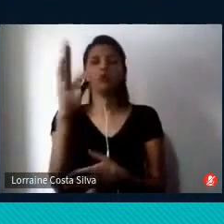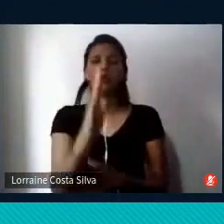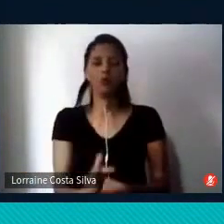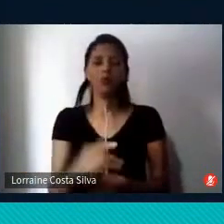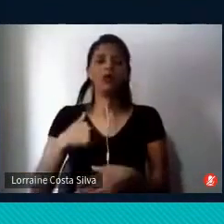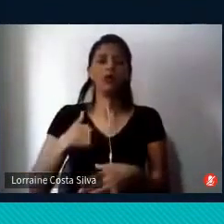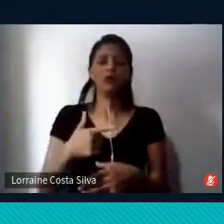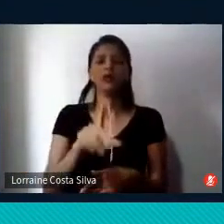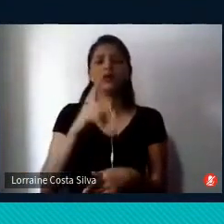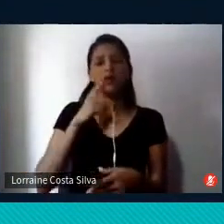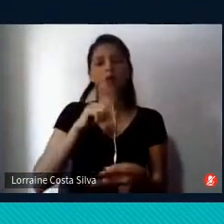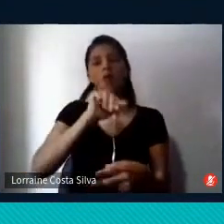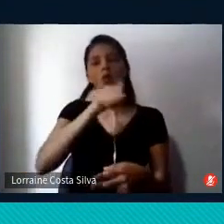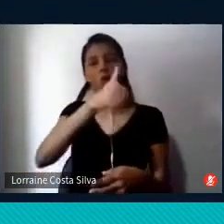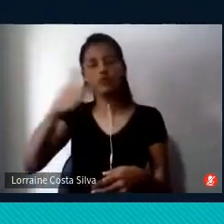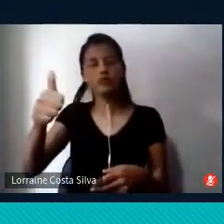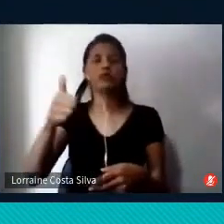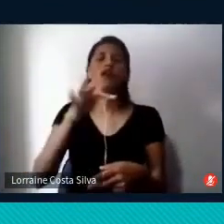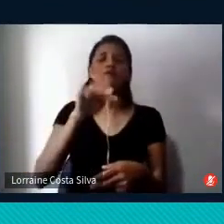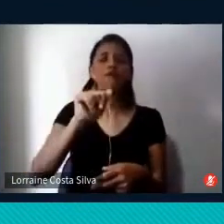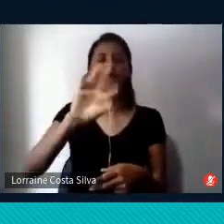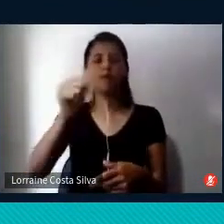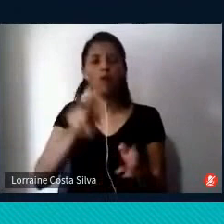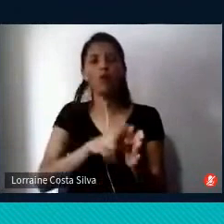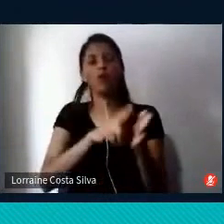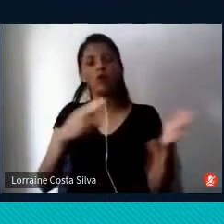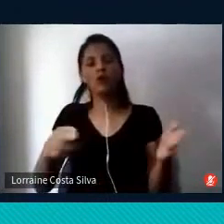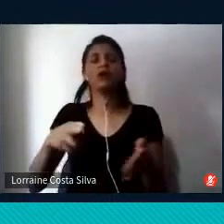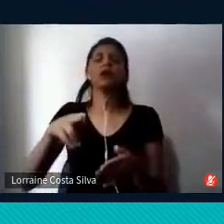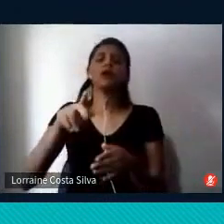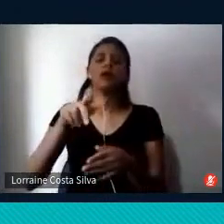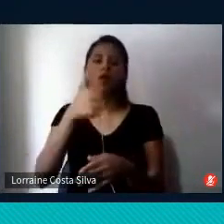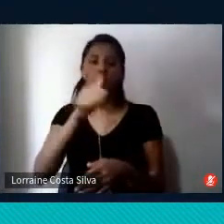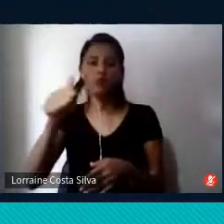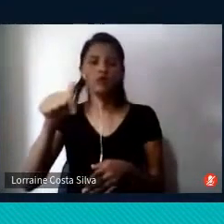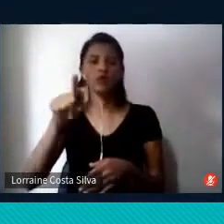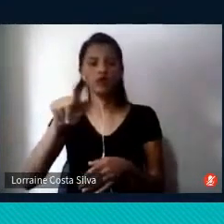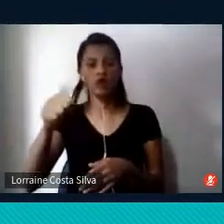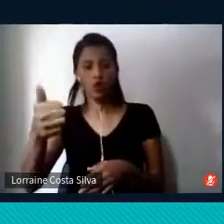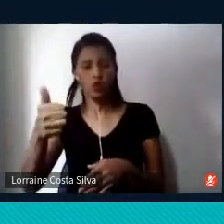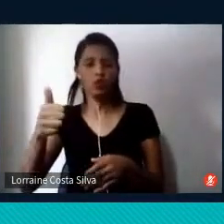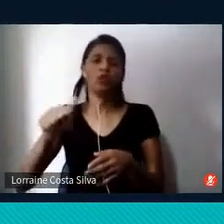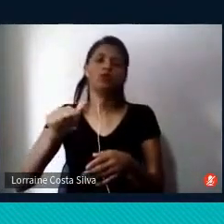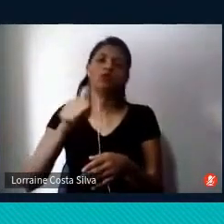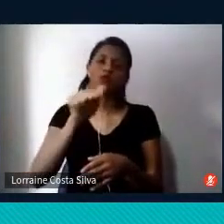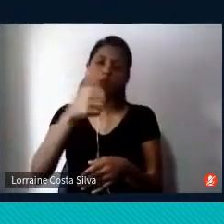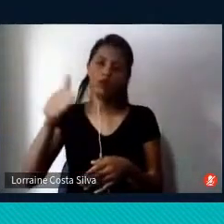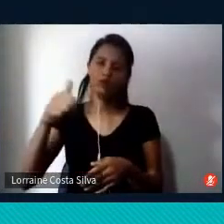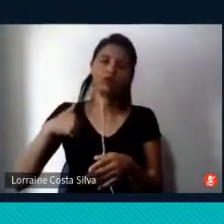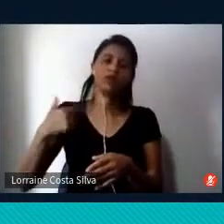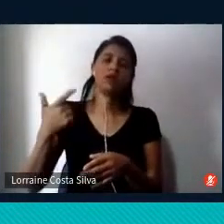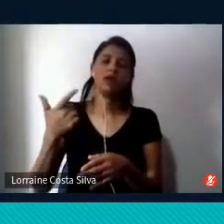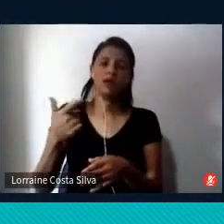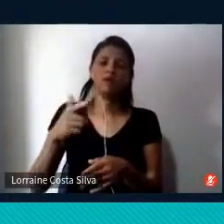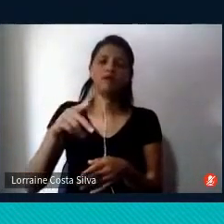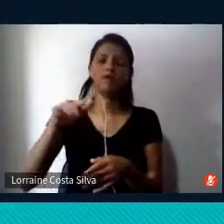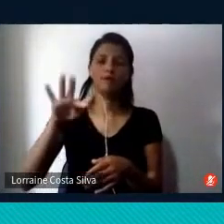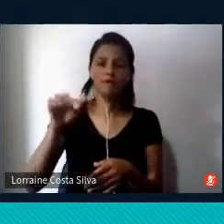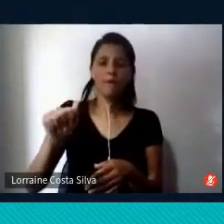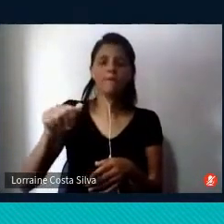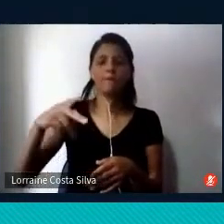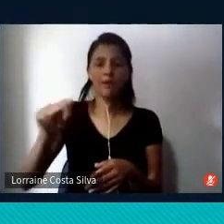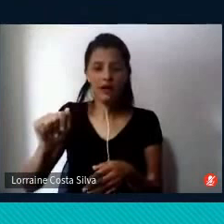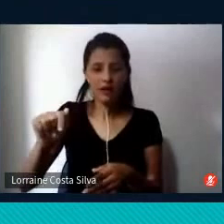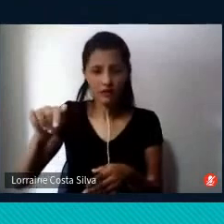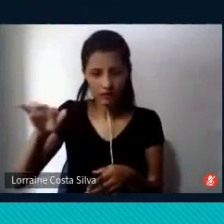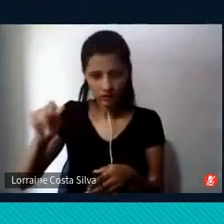11 no G1 e uma na revista FAPESP. E aí é interessante justamente ver que a Folha, ela tem um